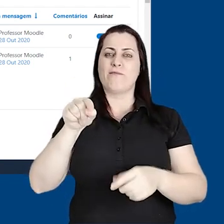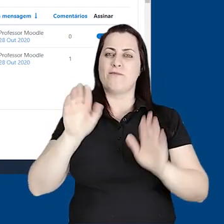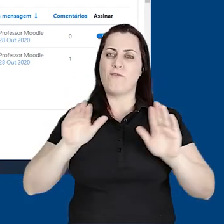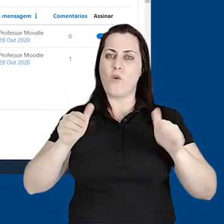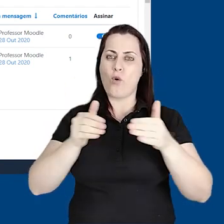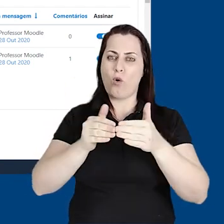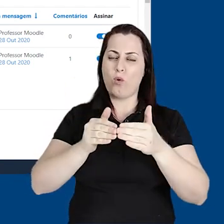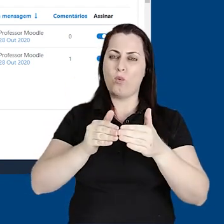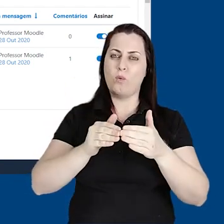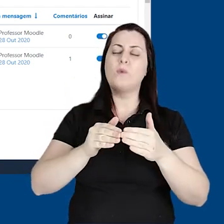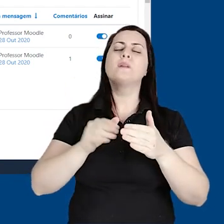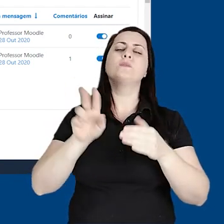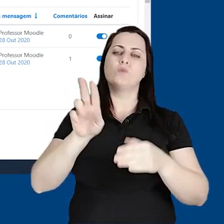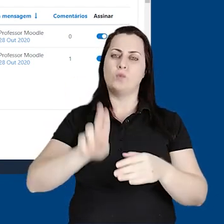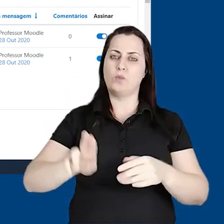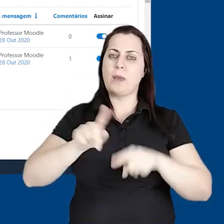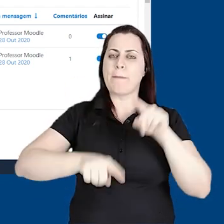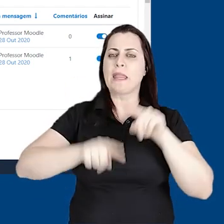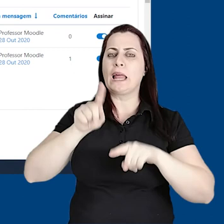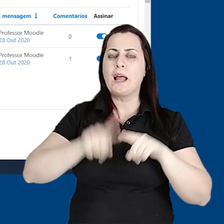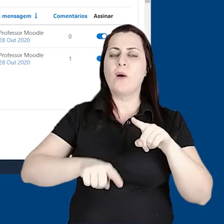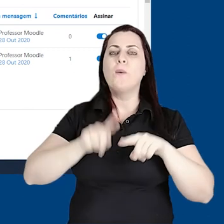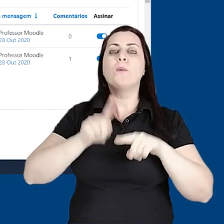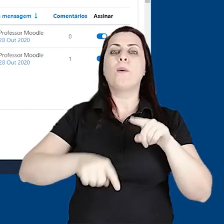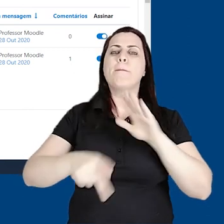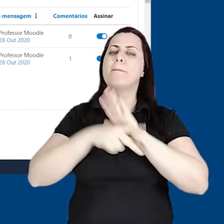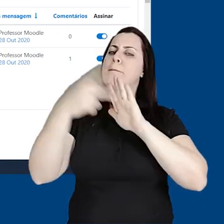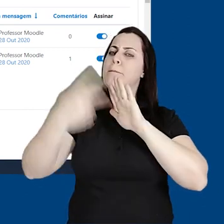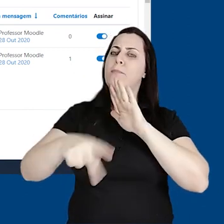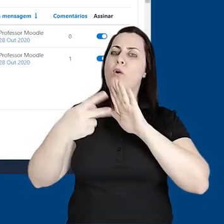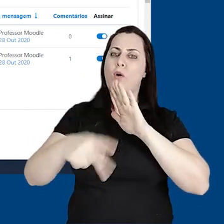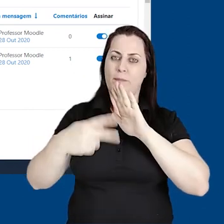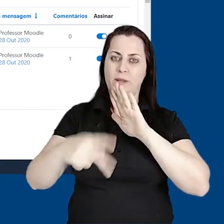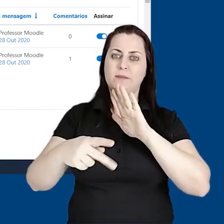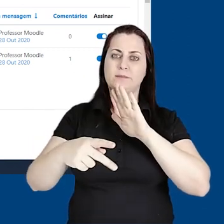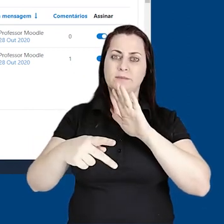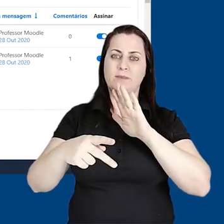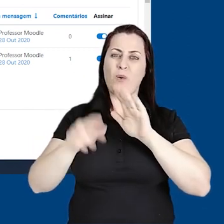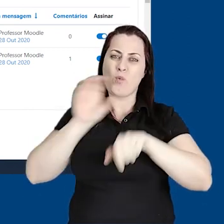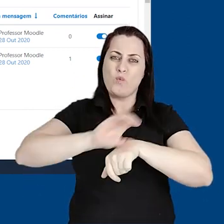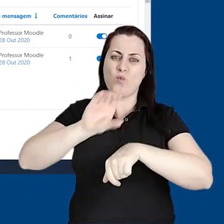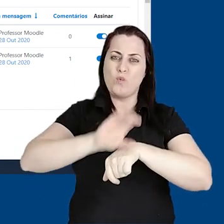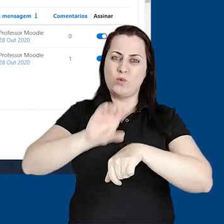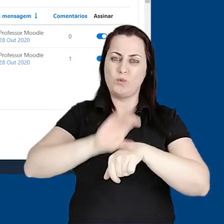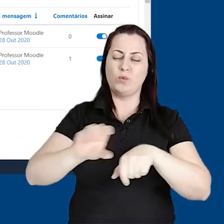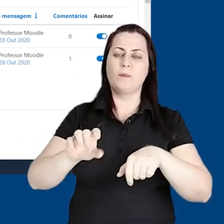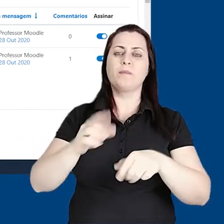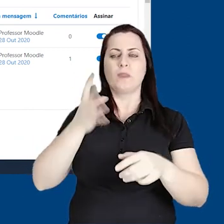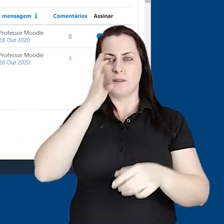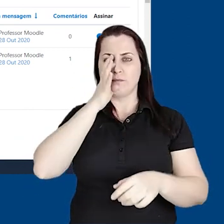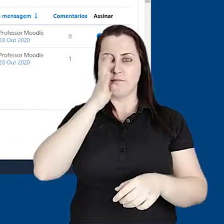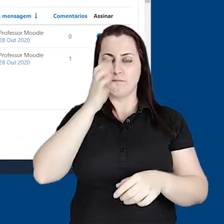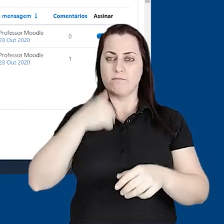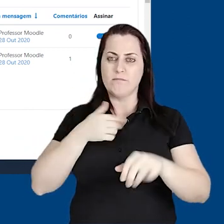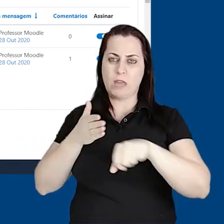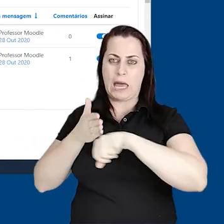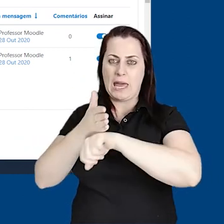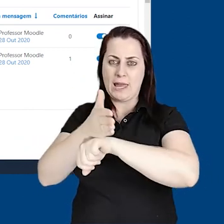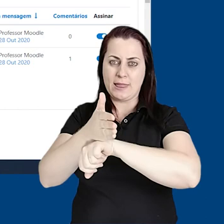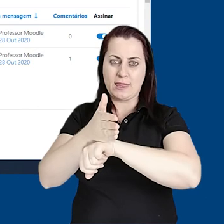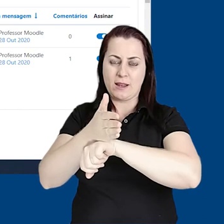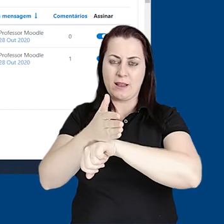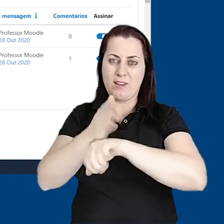um fórum, nós podemos fazer essa navegação usando os recursos da página do curso. Reparem,